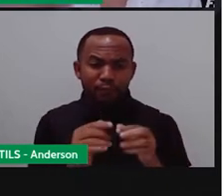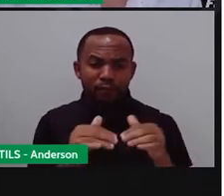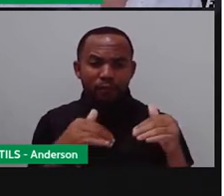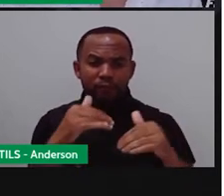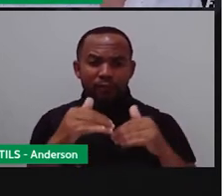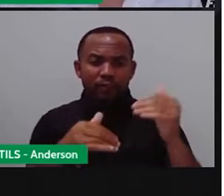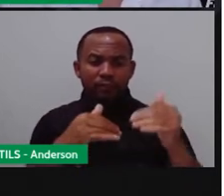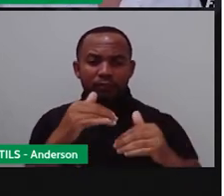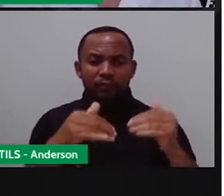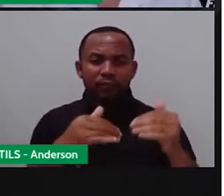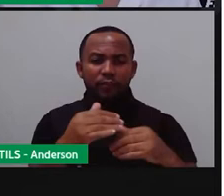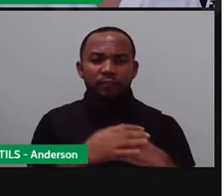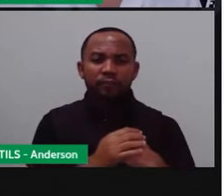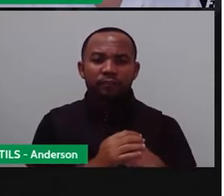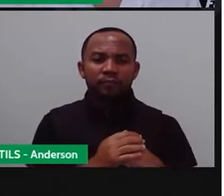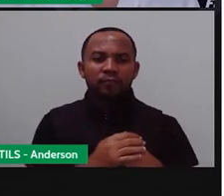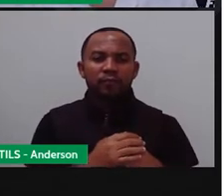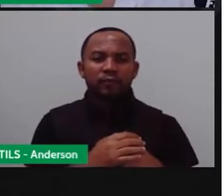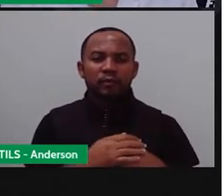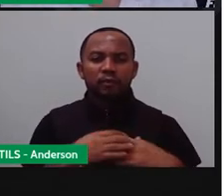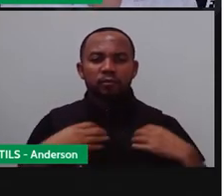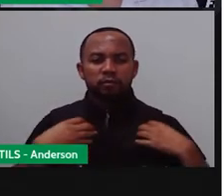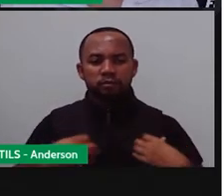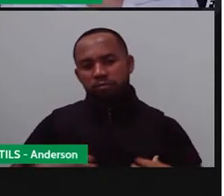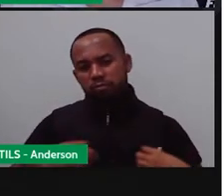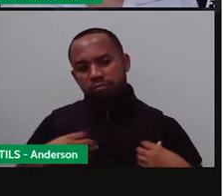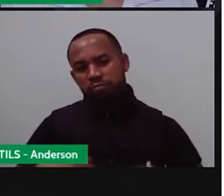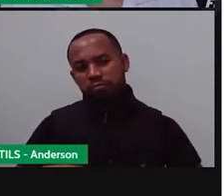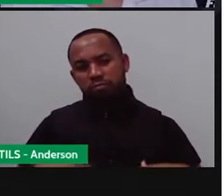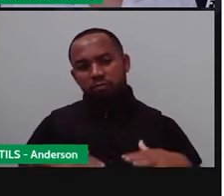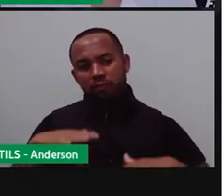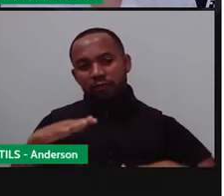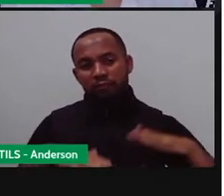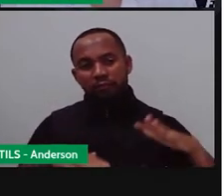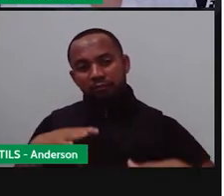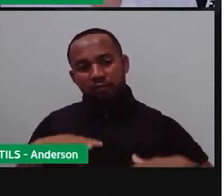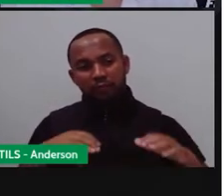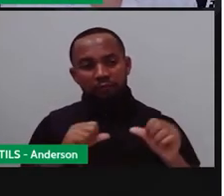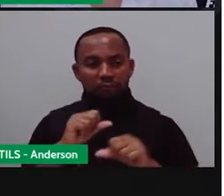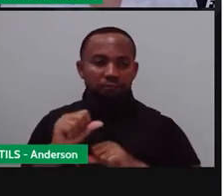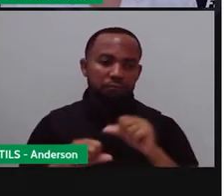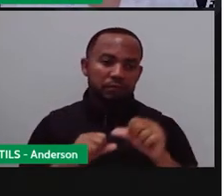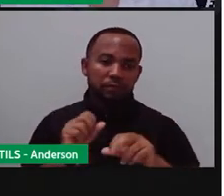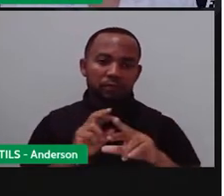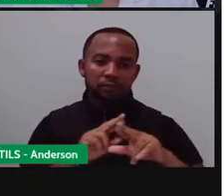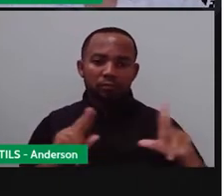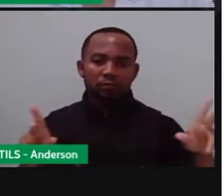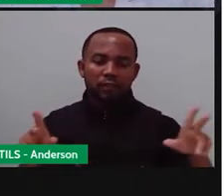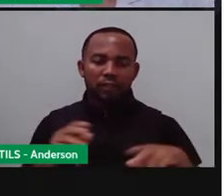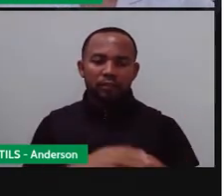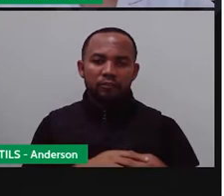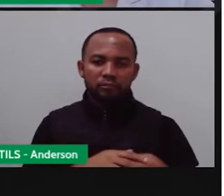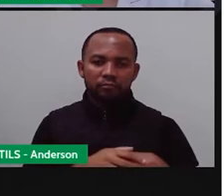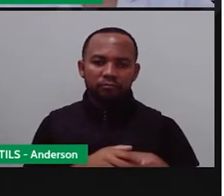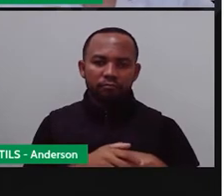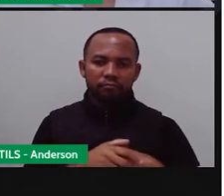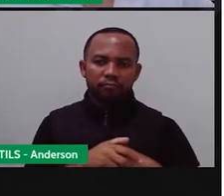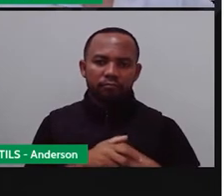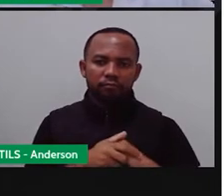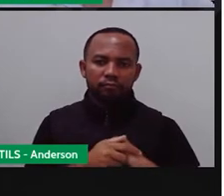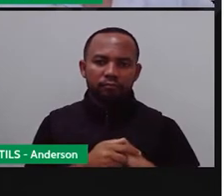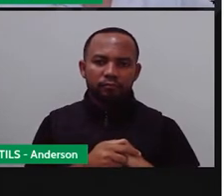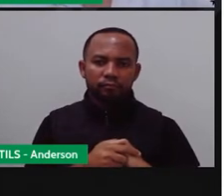eles desenvolvem o pulmão de acordo com a sua metamorfose até chegar à fase adulta. Não isso?